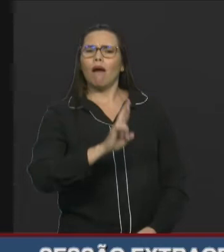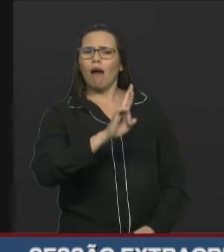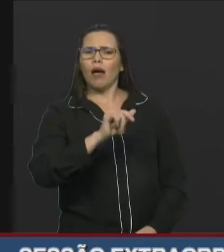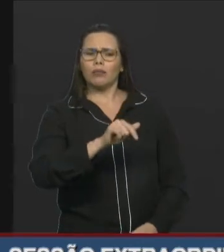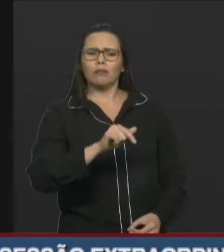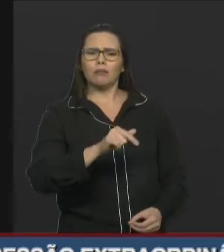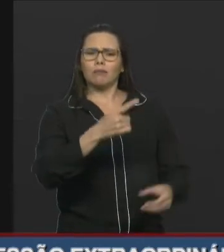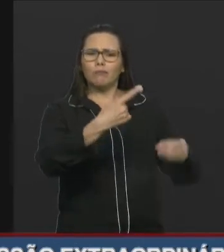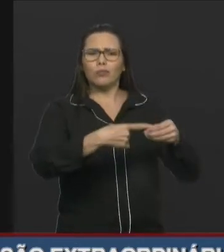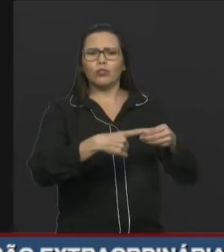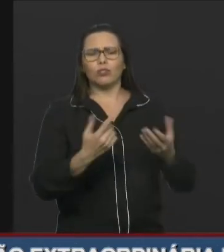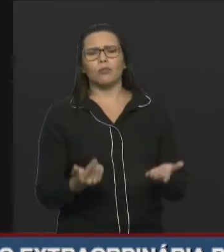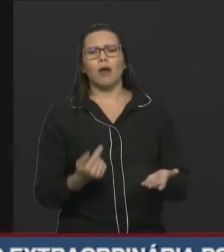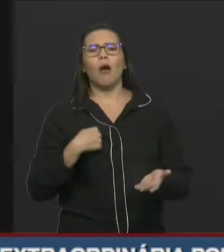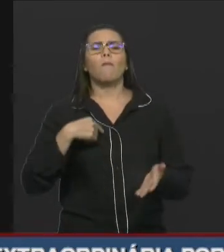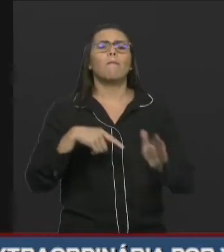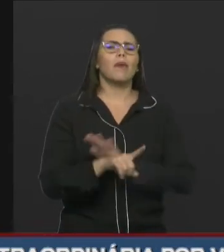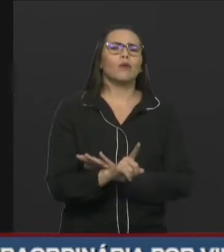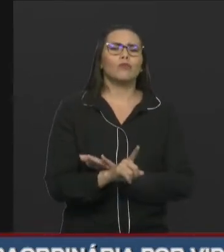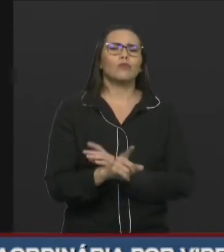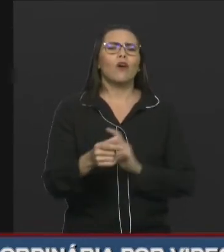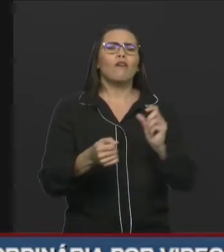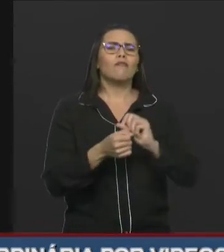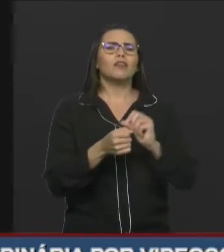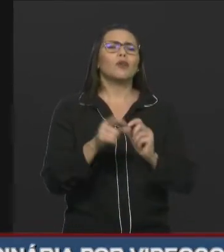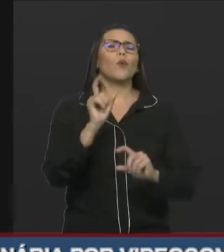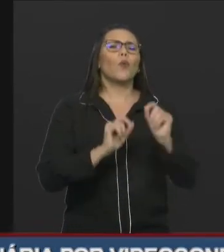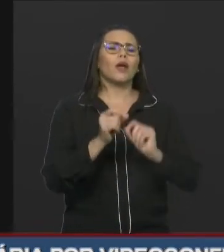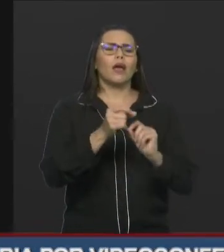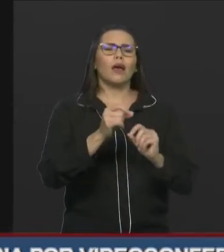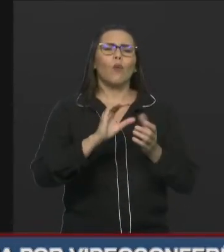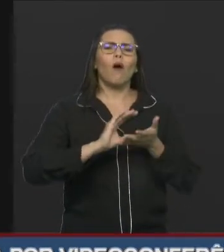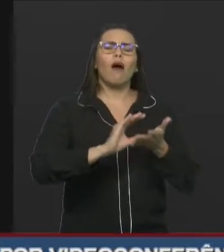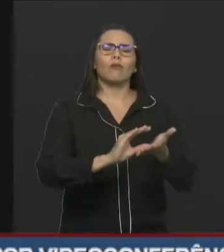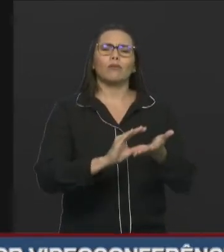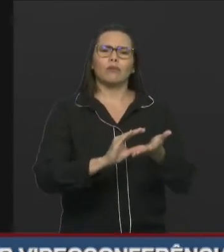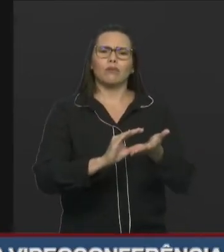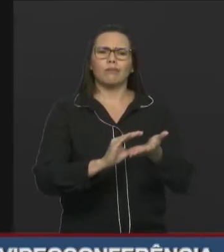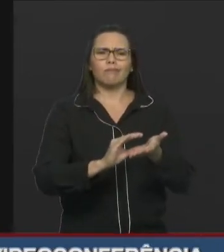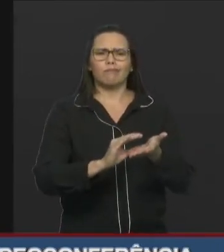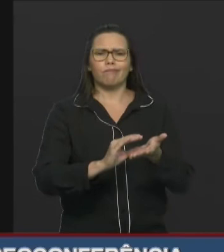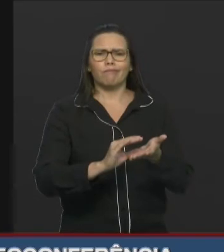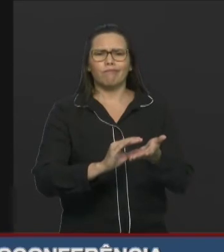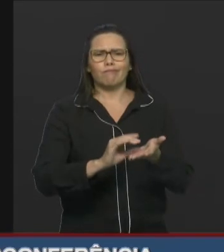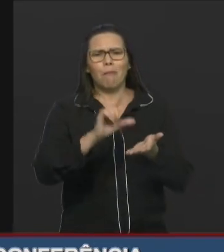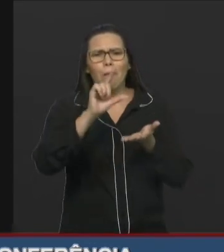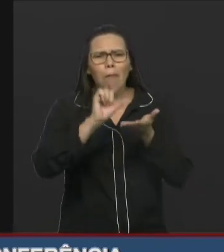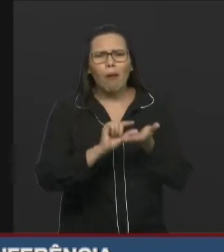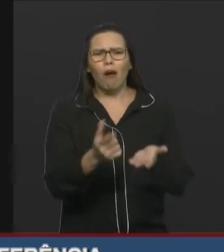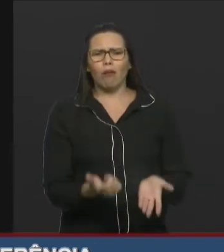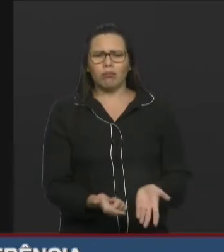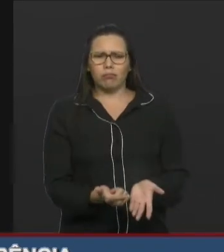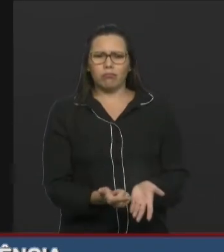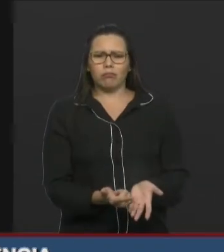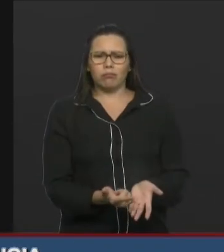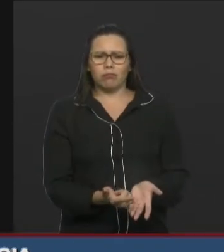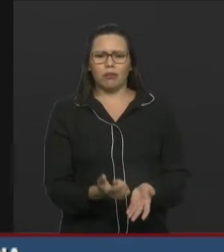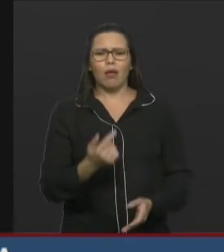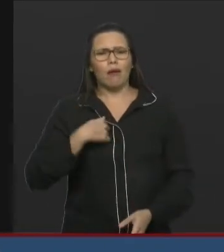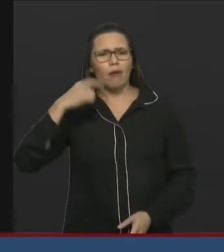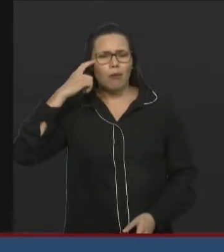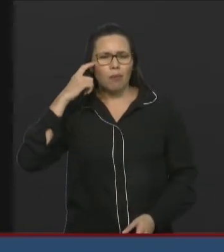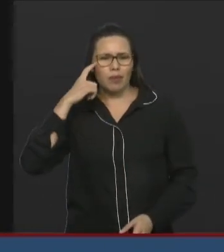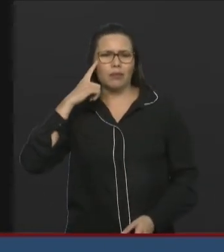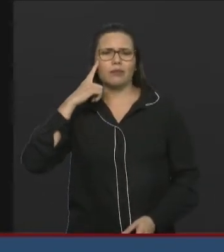enfrentamento do coronavírus? Ou seja, nós temos que ter um freio de amarração, agregando aí o governo federal, o governo